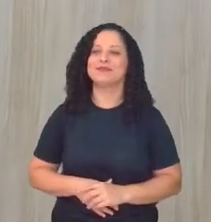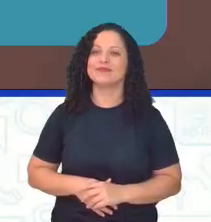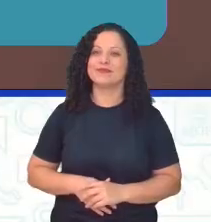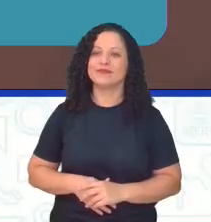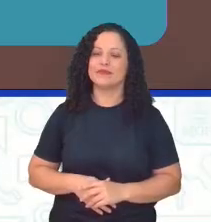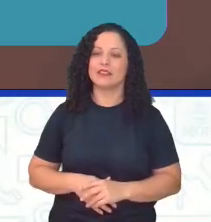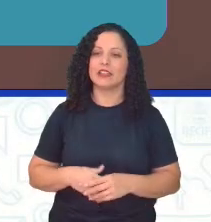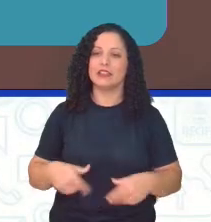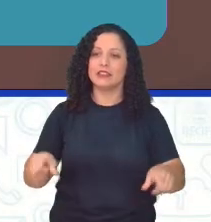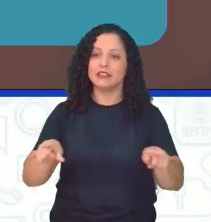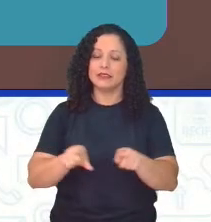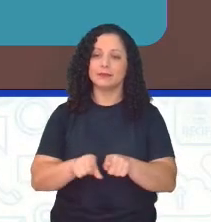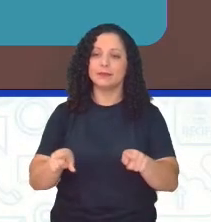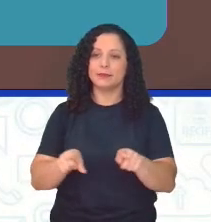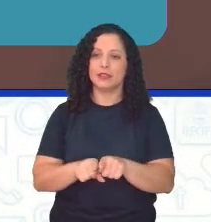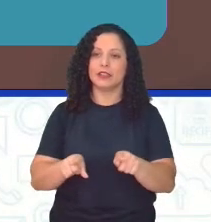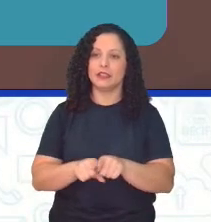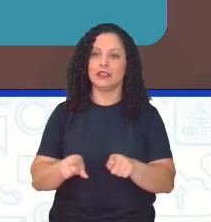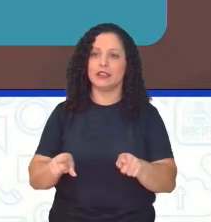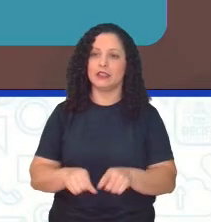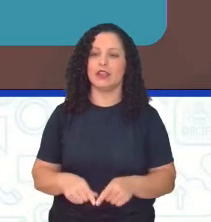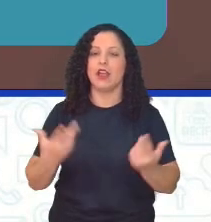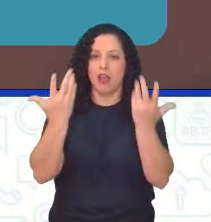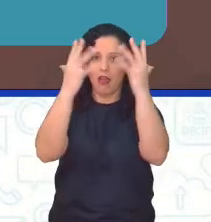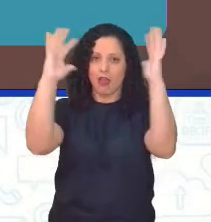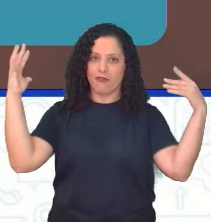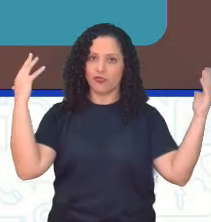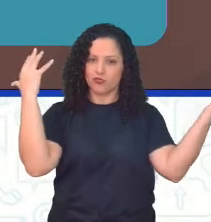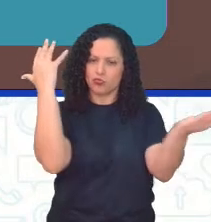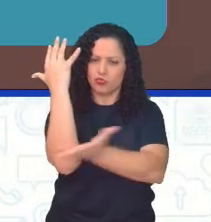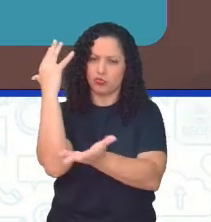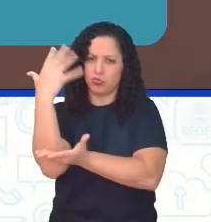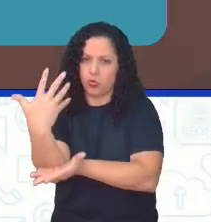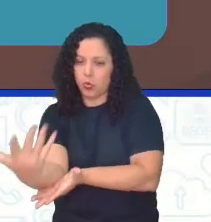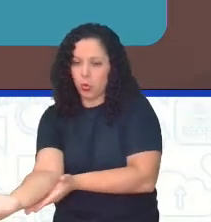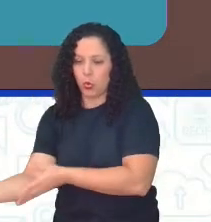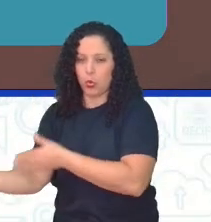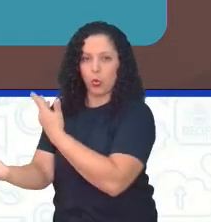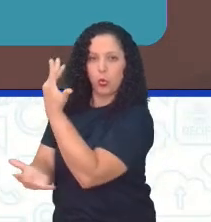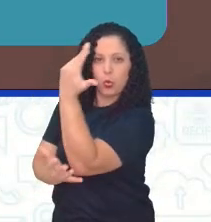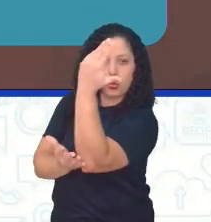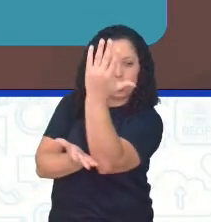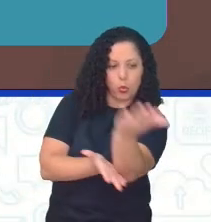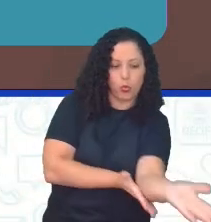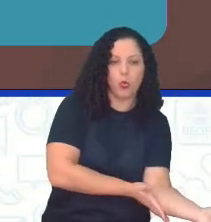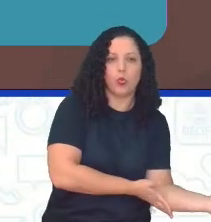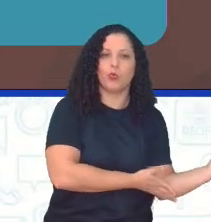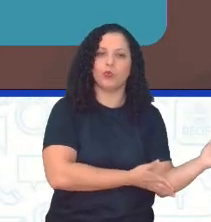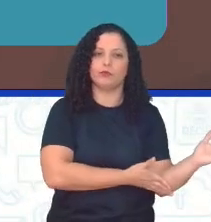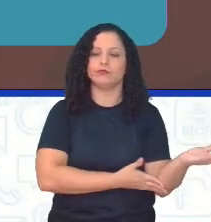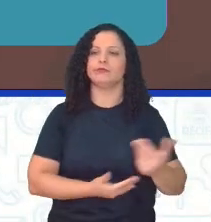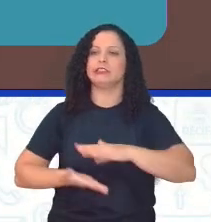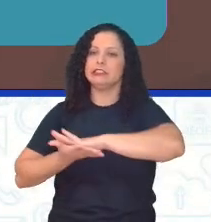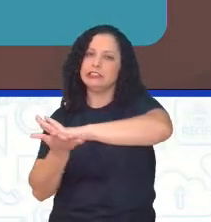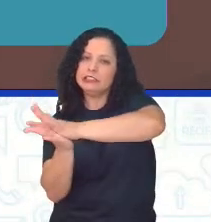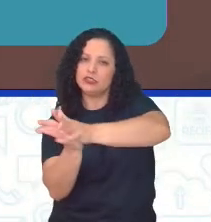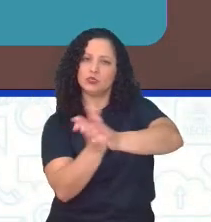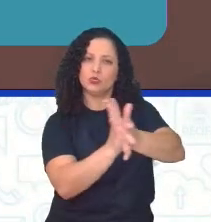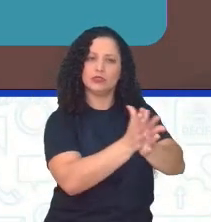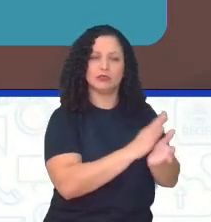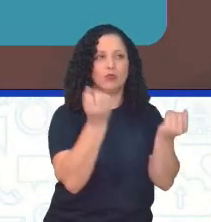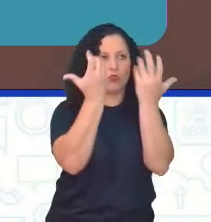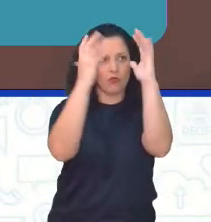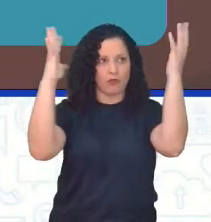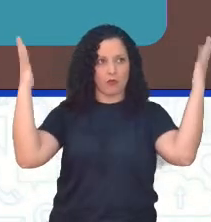da qualidade do ar. Desmatamento e perda da biodiversidade com destruição da fauna e da